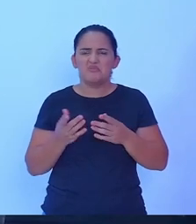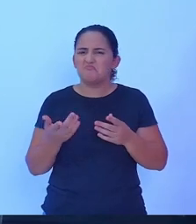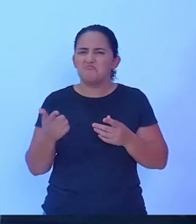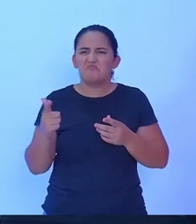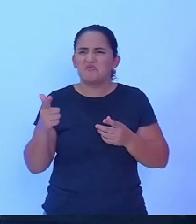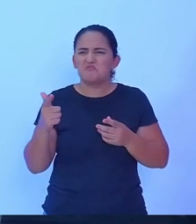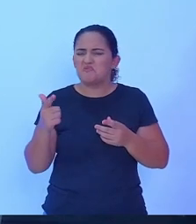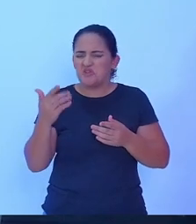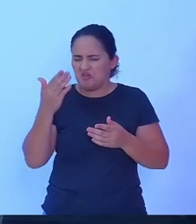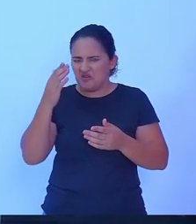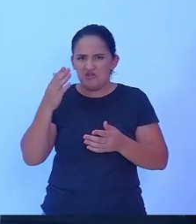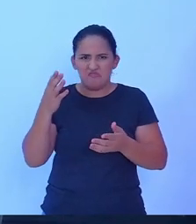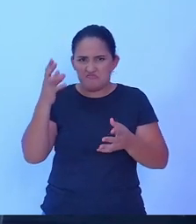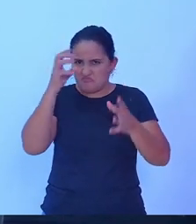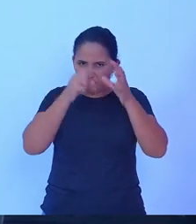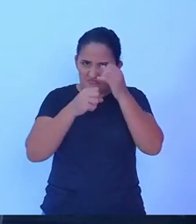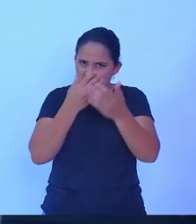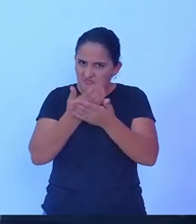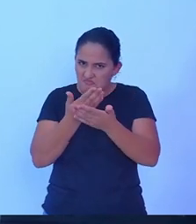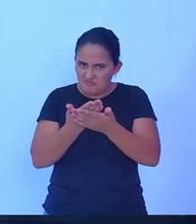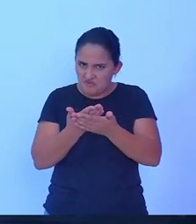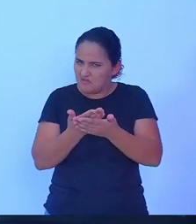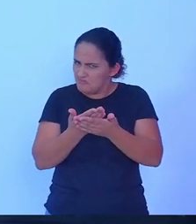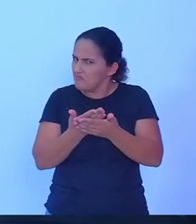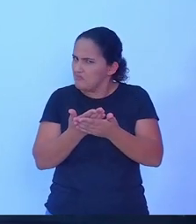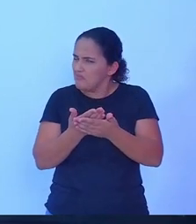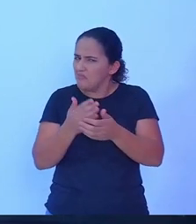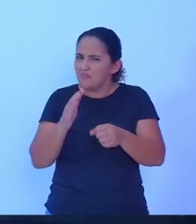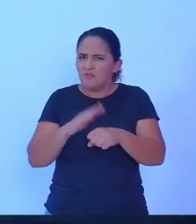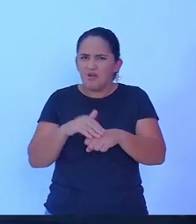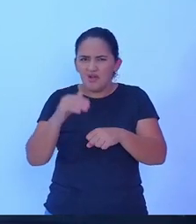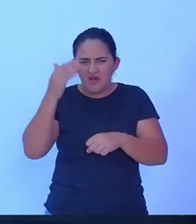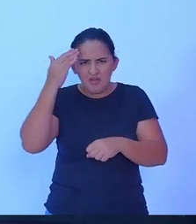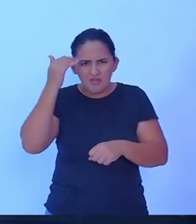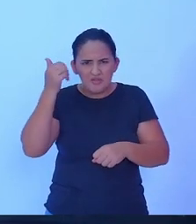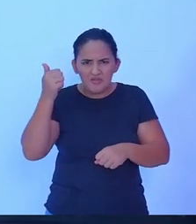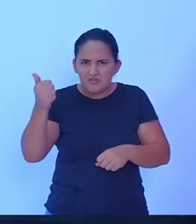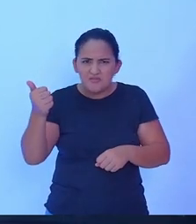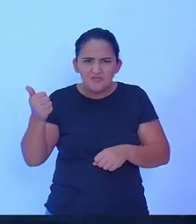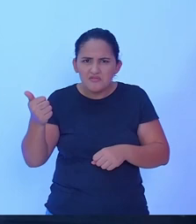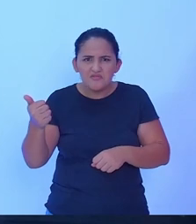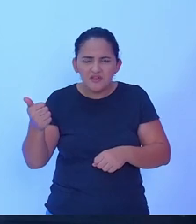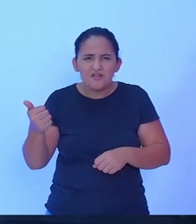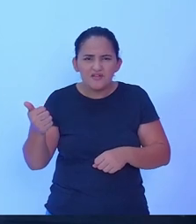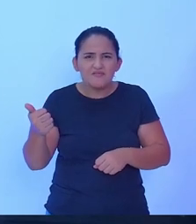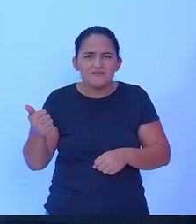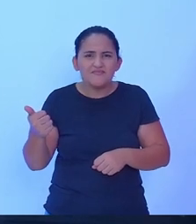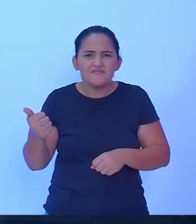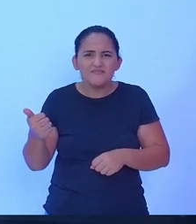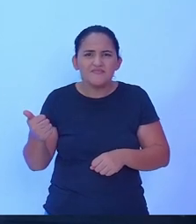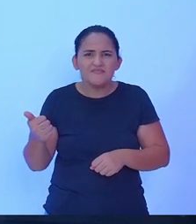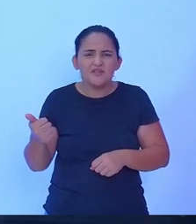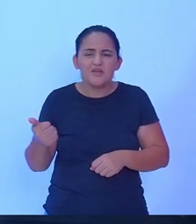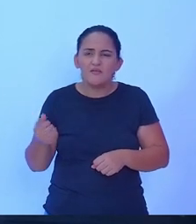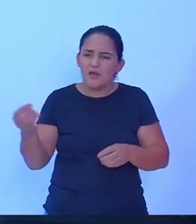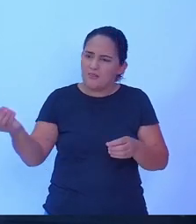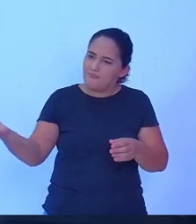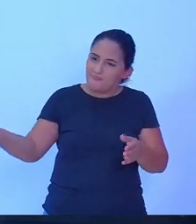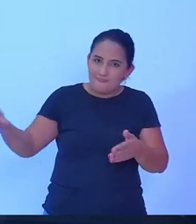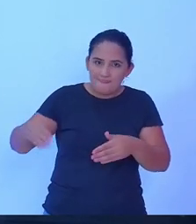mas que o senhor sabe muito sobre educação e isso aqui é o que precisamos trazer aqui para a nossa sociedade